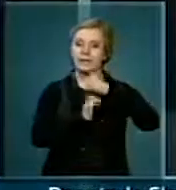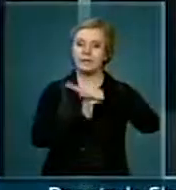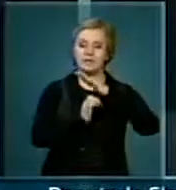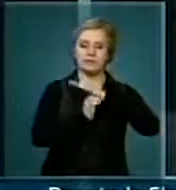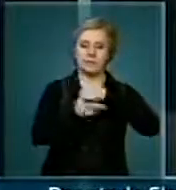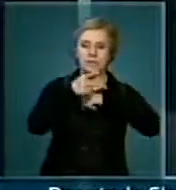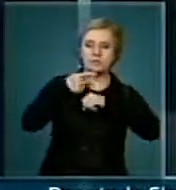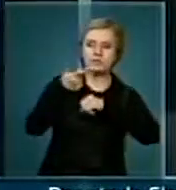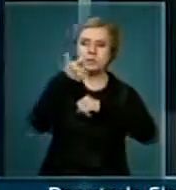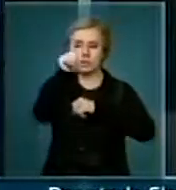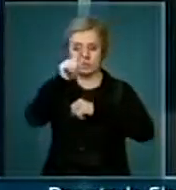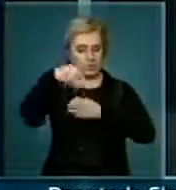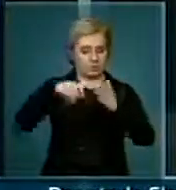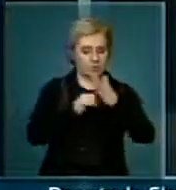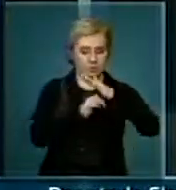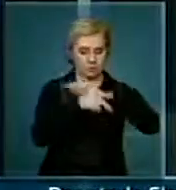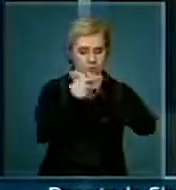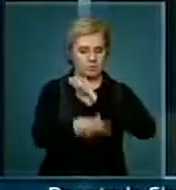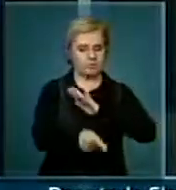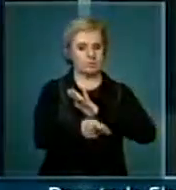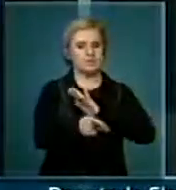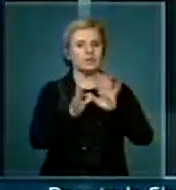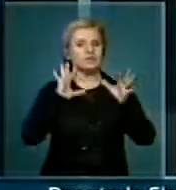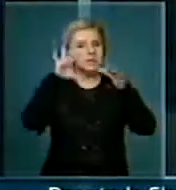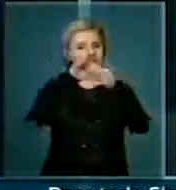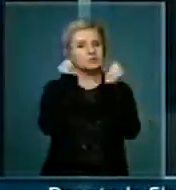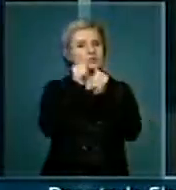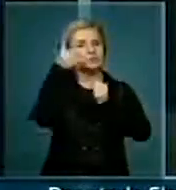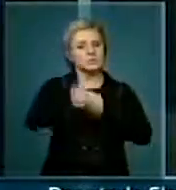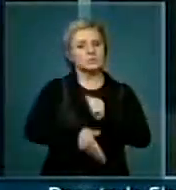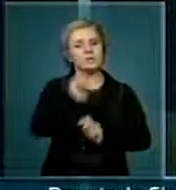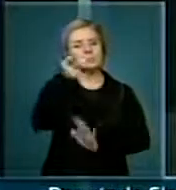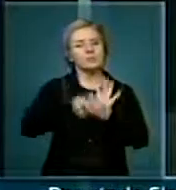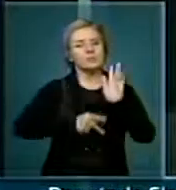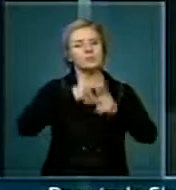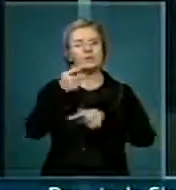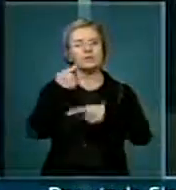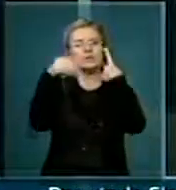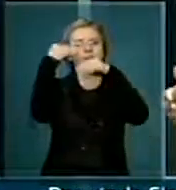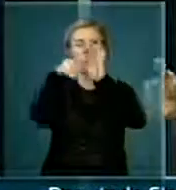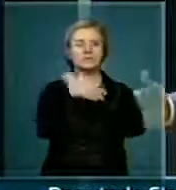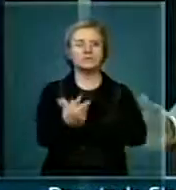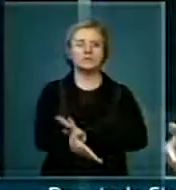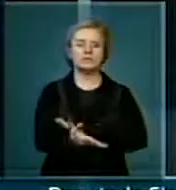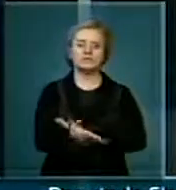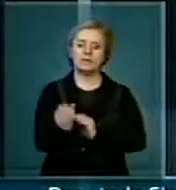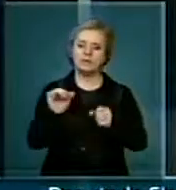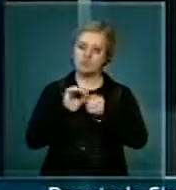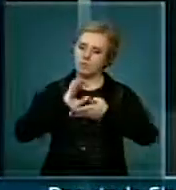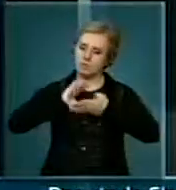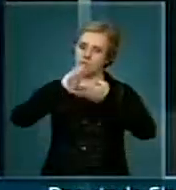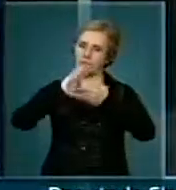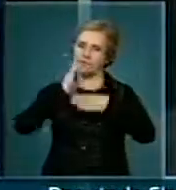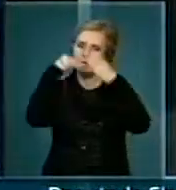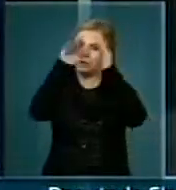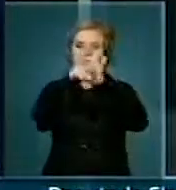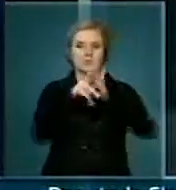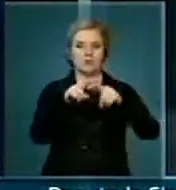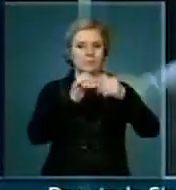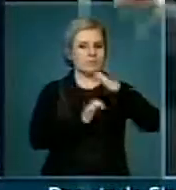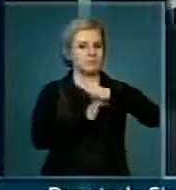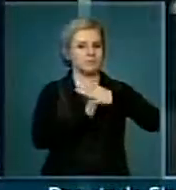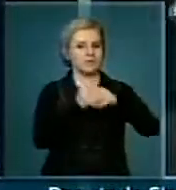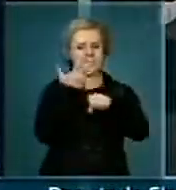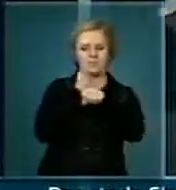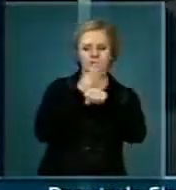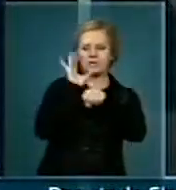estejam inseridas nesse programa de desenvolvimento, porque fazermos com que haja um desenvolvimento, sem capacitarmos as empresas